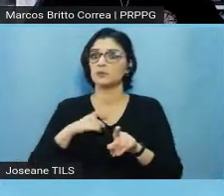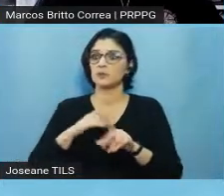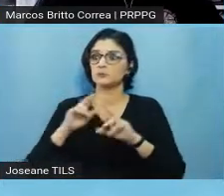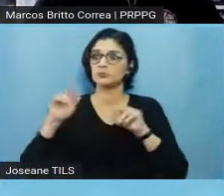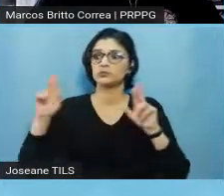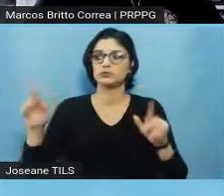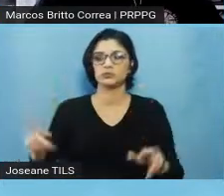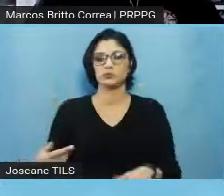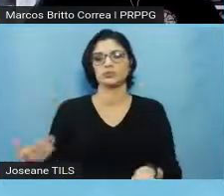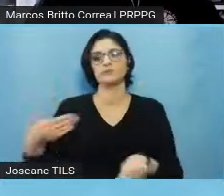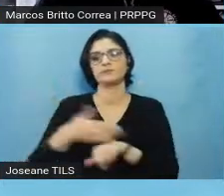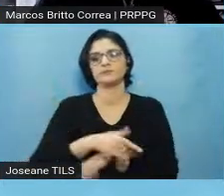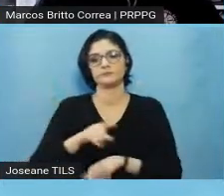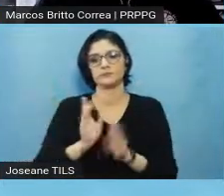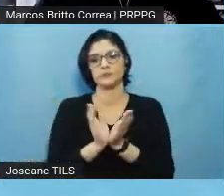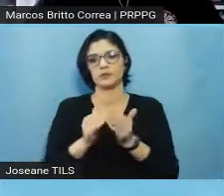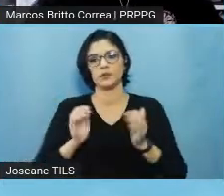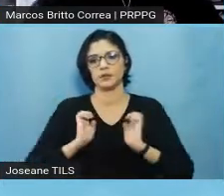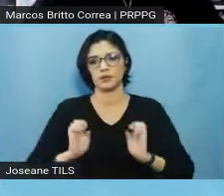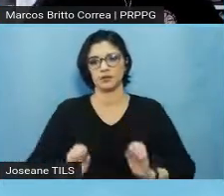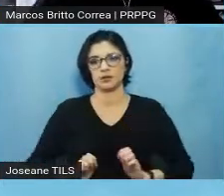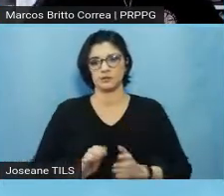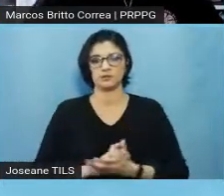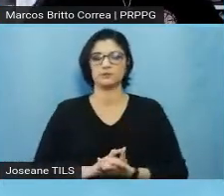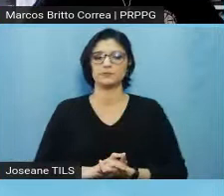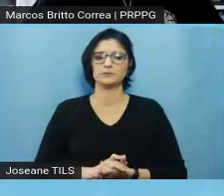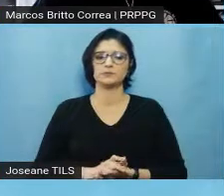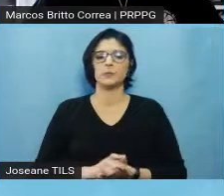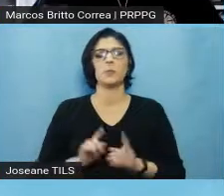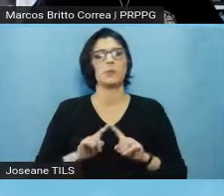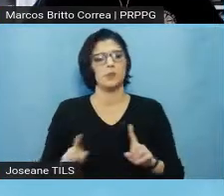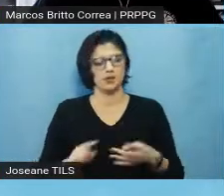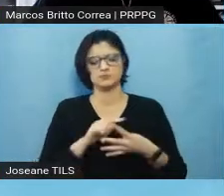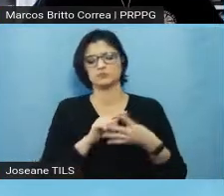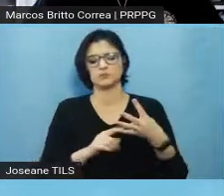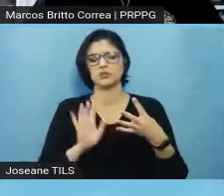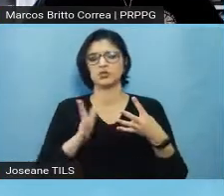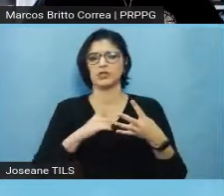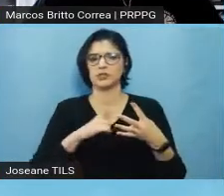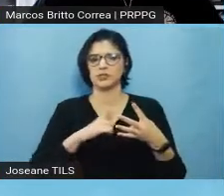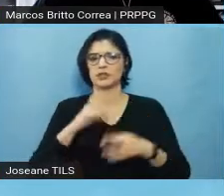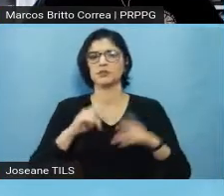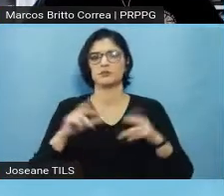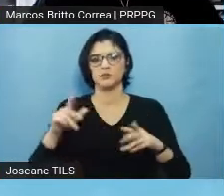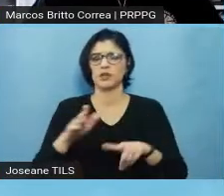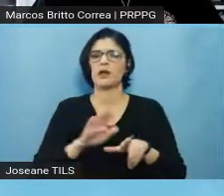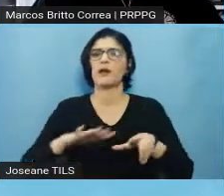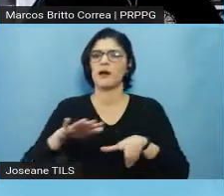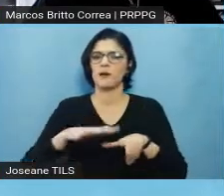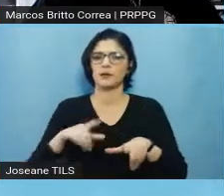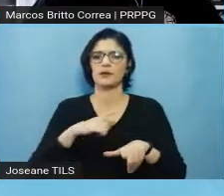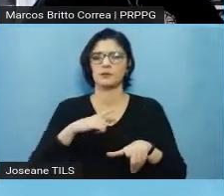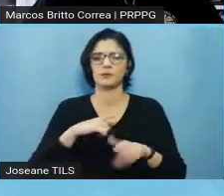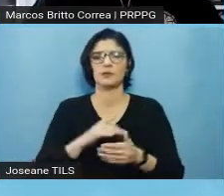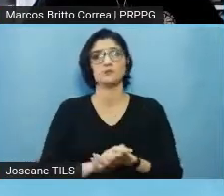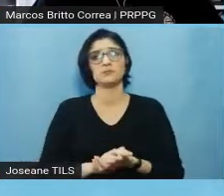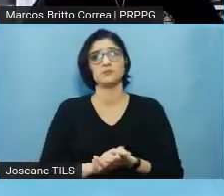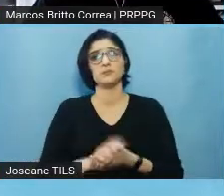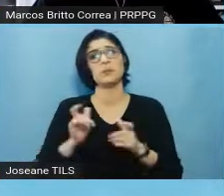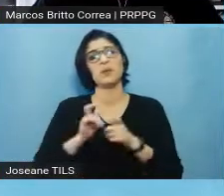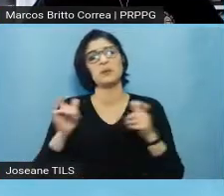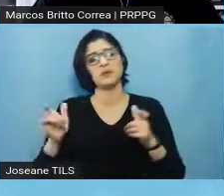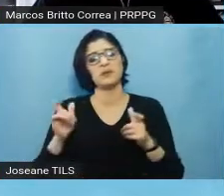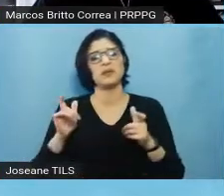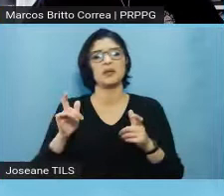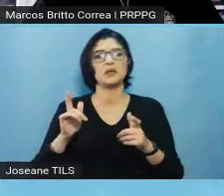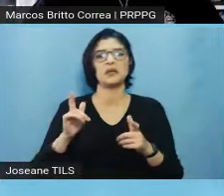avaliação, tá, mas todos eles já contam com pessoas, né, de diferentes áreas, como eu falei, a maioria das vezes da faculdade de direito,